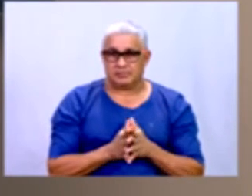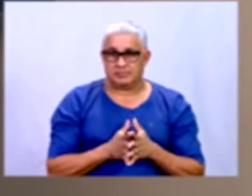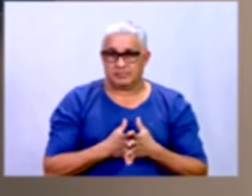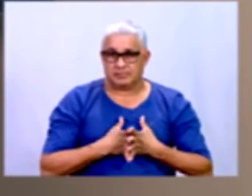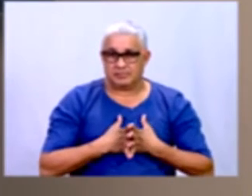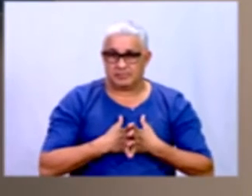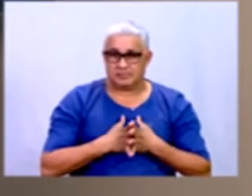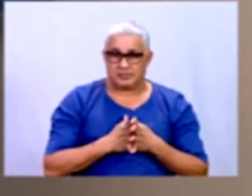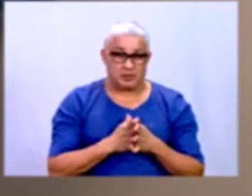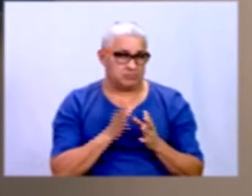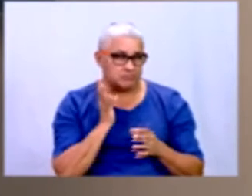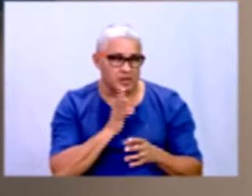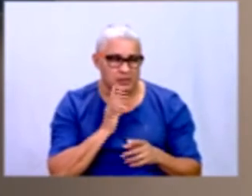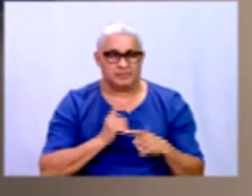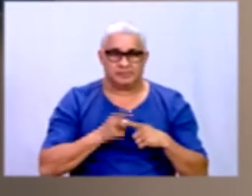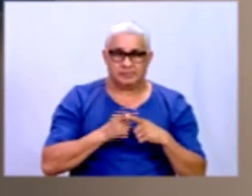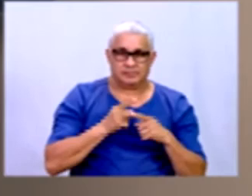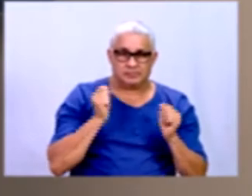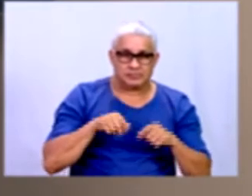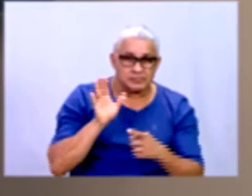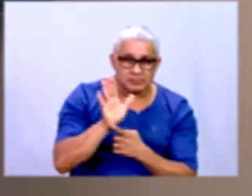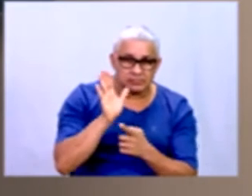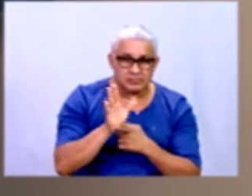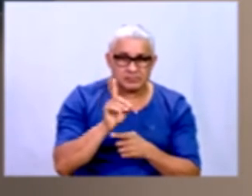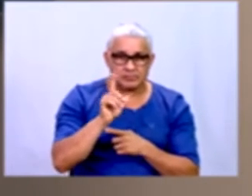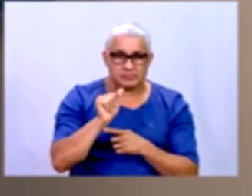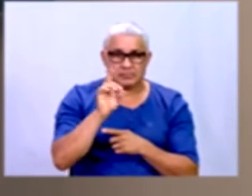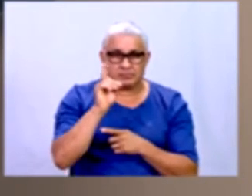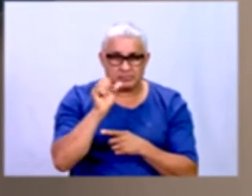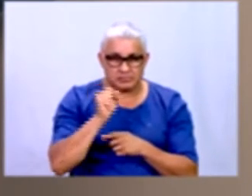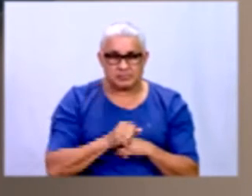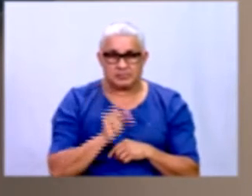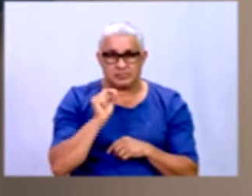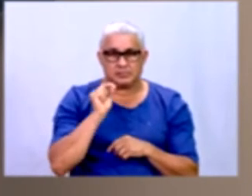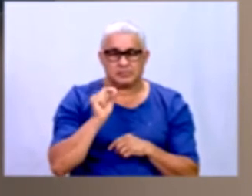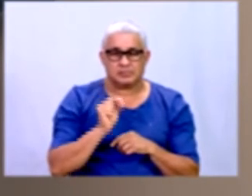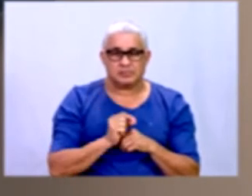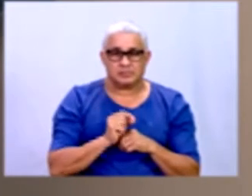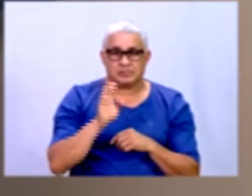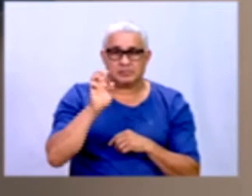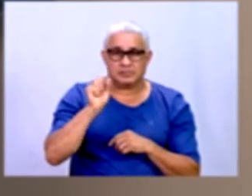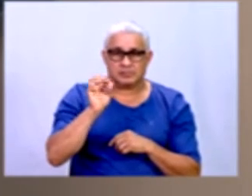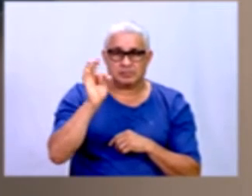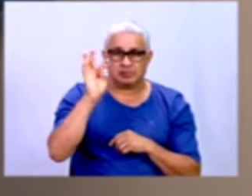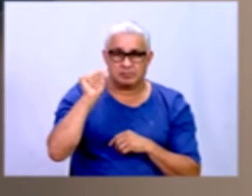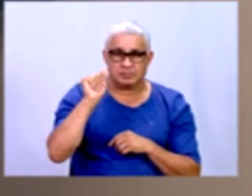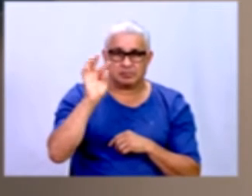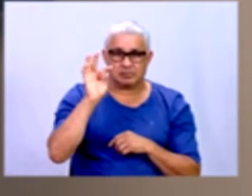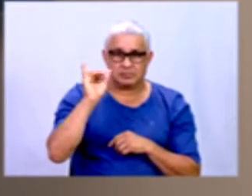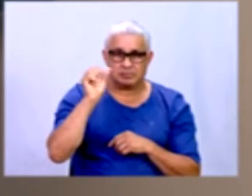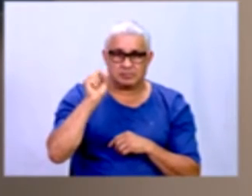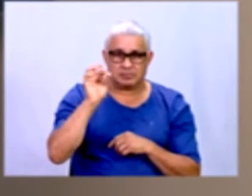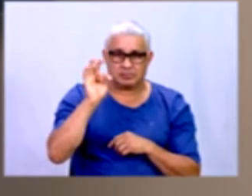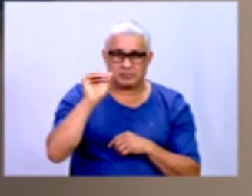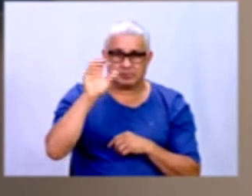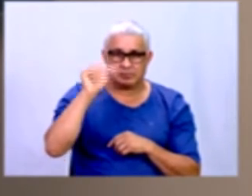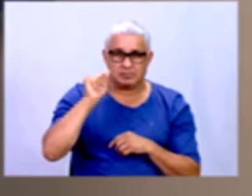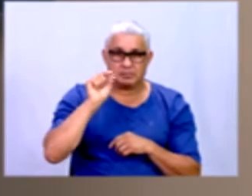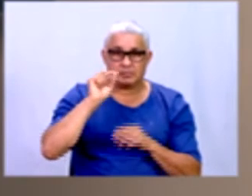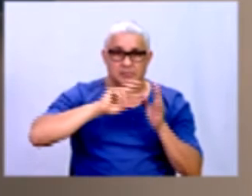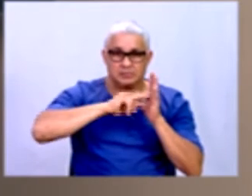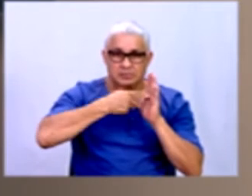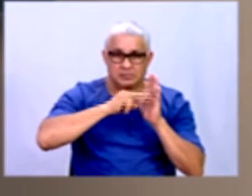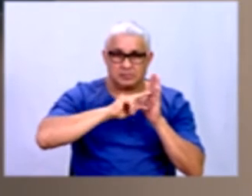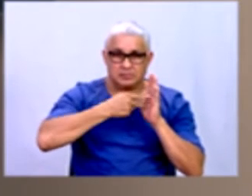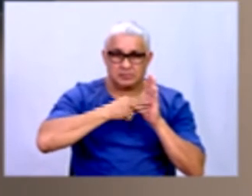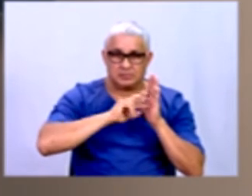Eu achei muito legal porque a gente consegue demonstrar dados e tal. Mas o que é estatística? Então, é muito importante que a gente saiba o que significa.